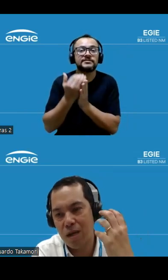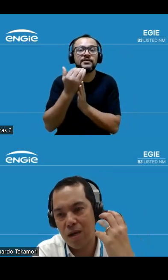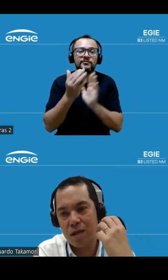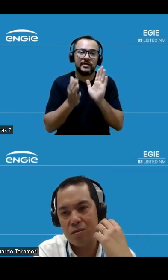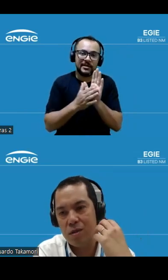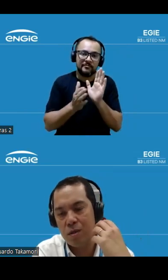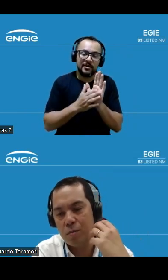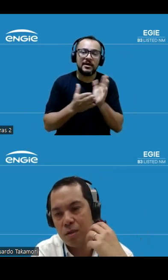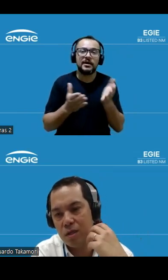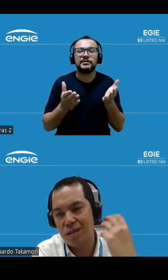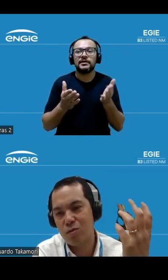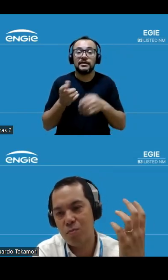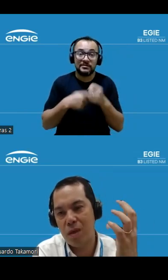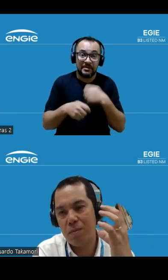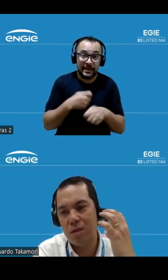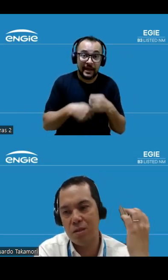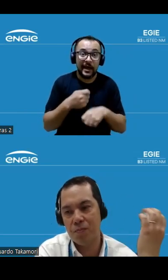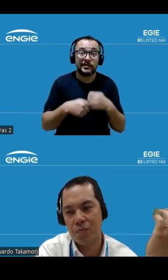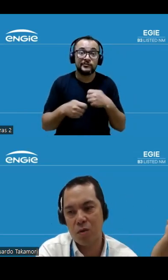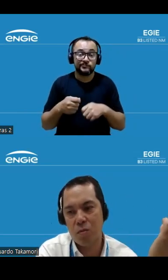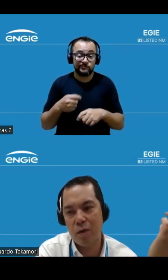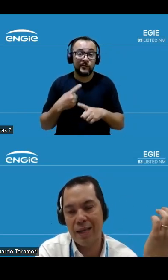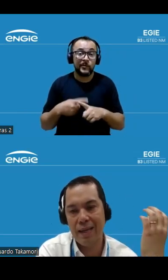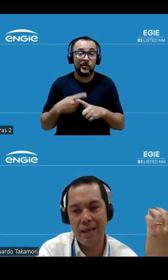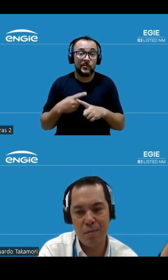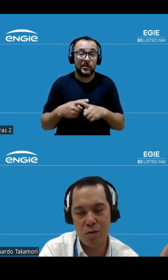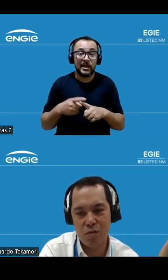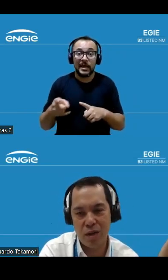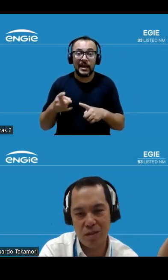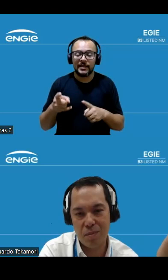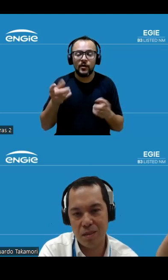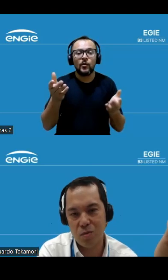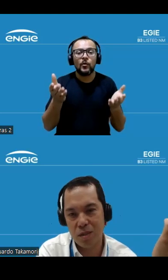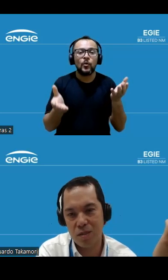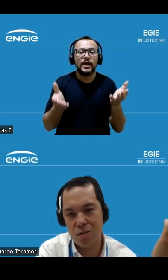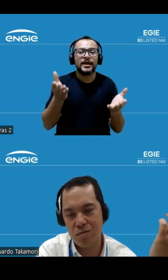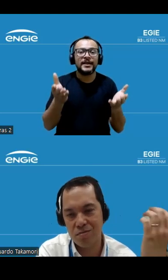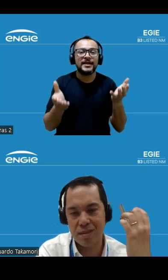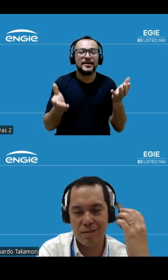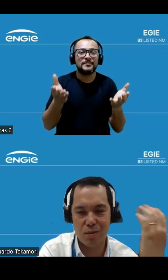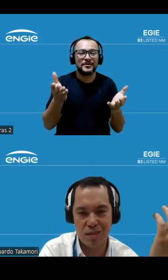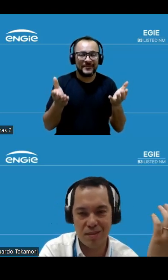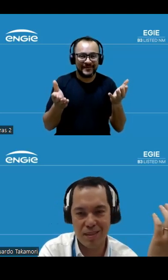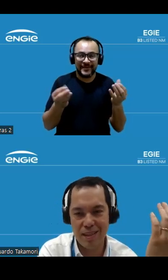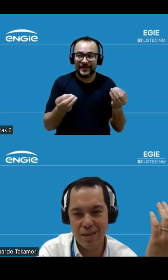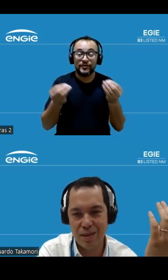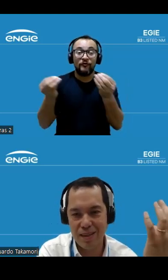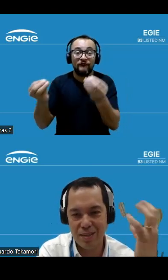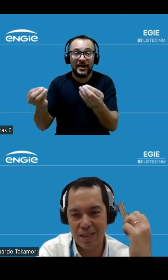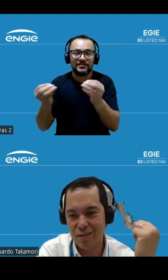crescimento de mercado porque tanto permite um maior equilíbrio de oferta e demanda no Brasil de